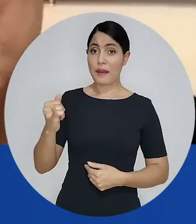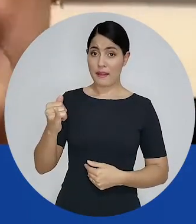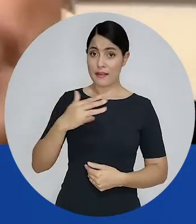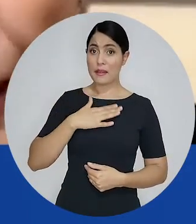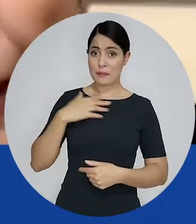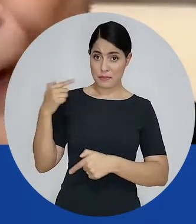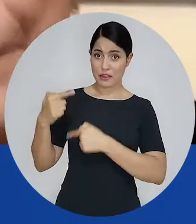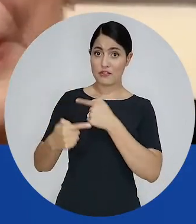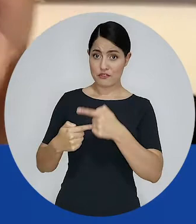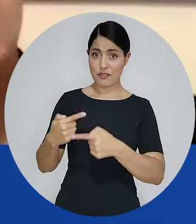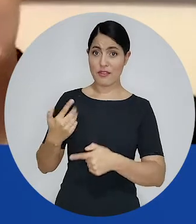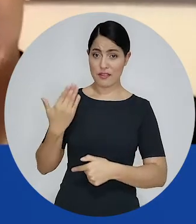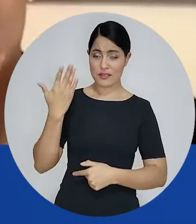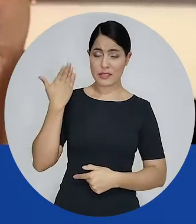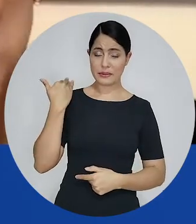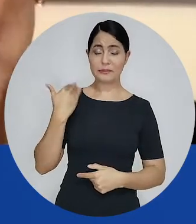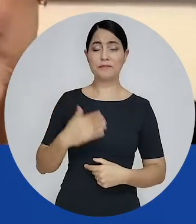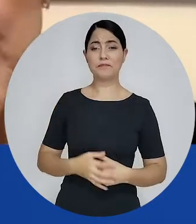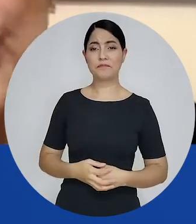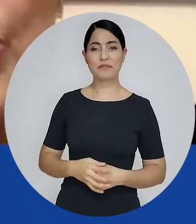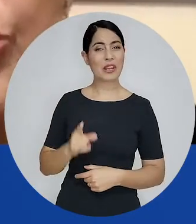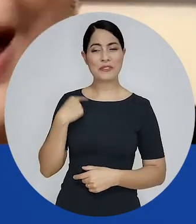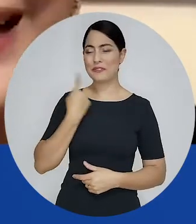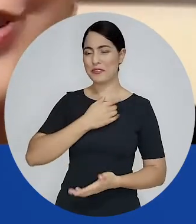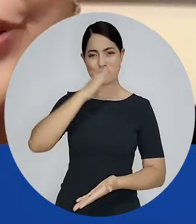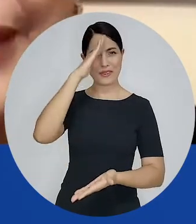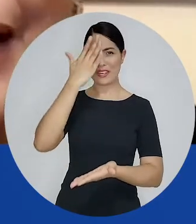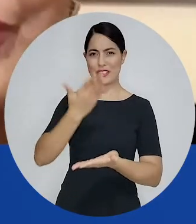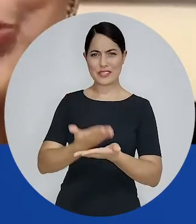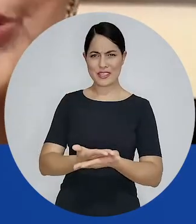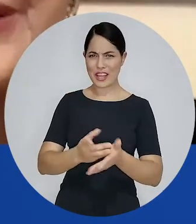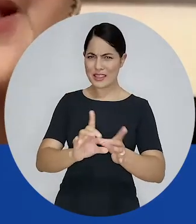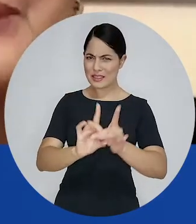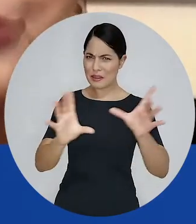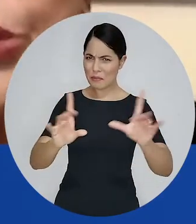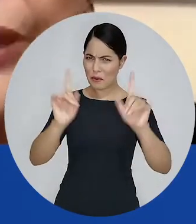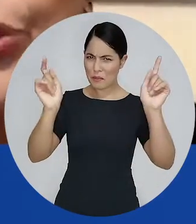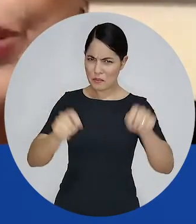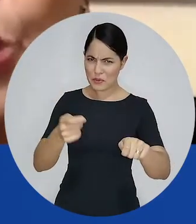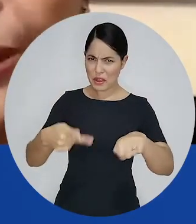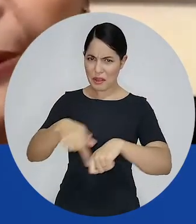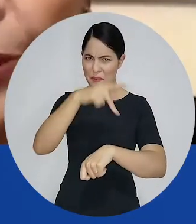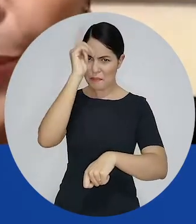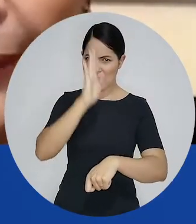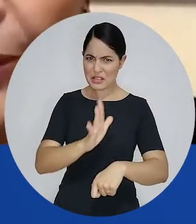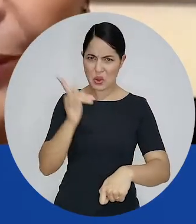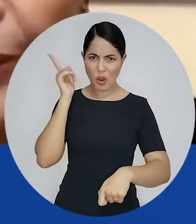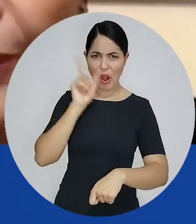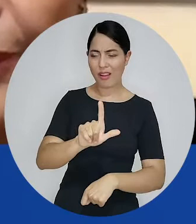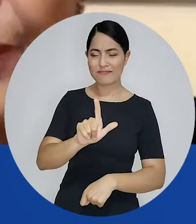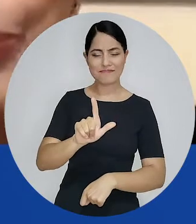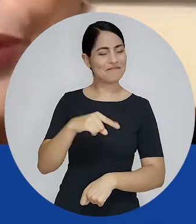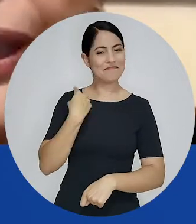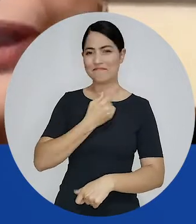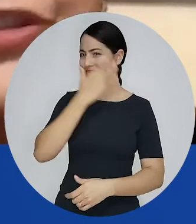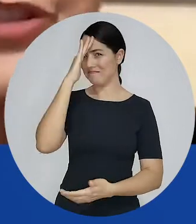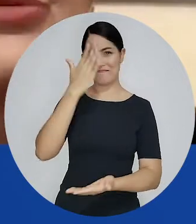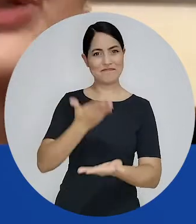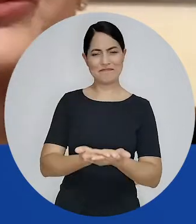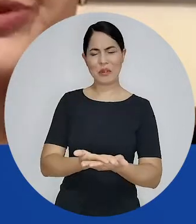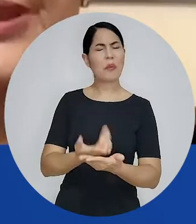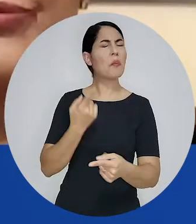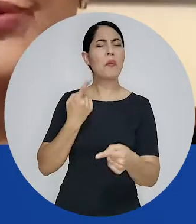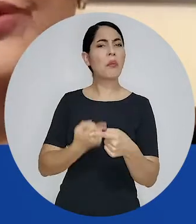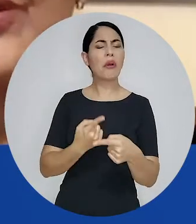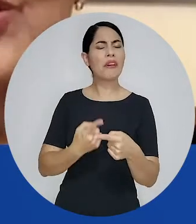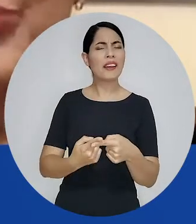qual o seu pai pertencia, nós não acreditávamos que seria possível democracia no Brasil. Por que a gente